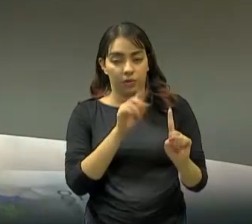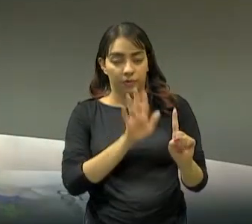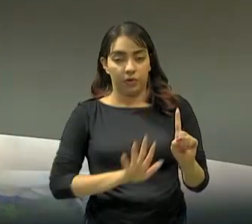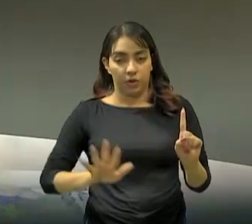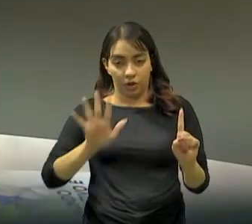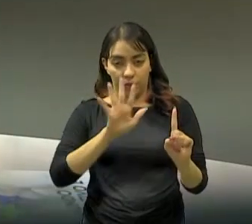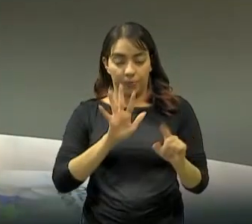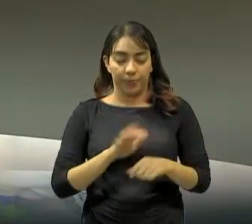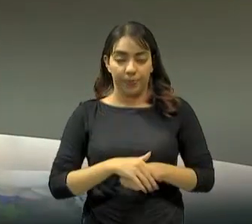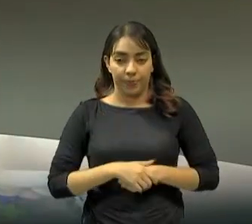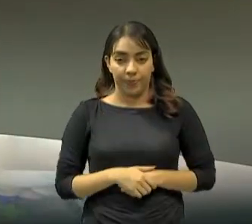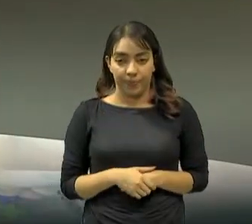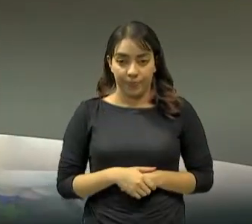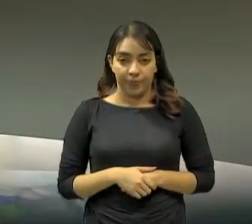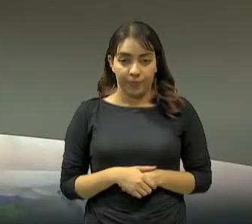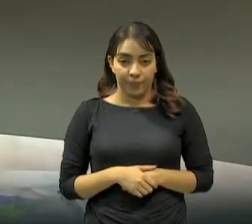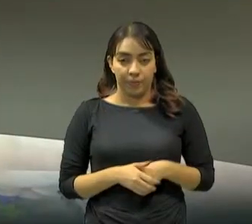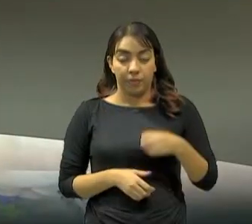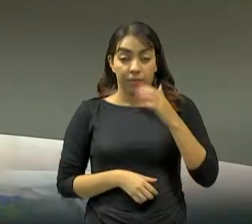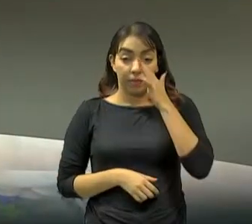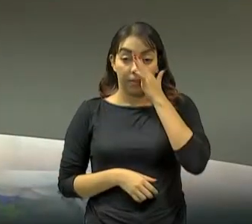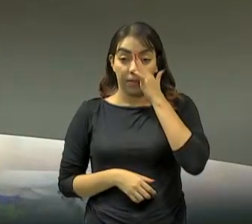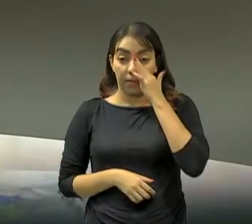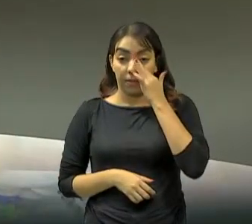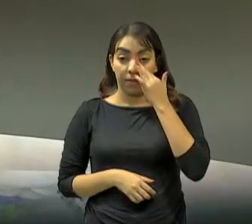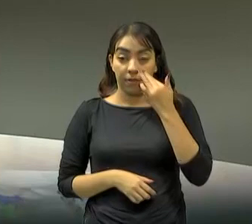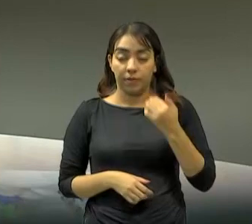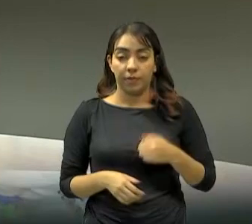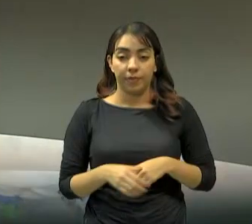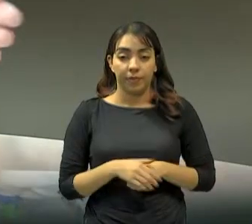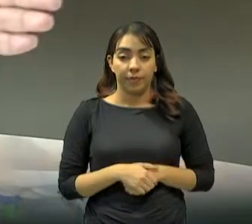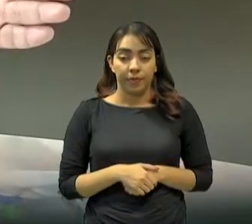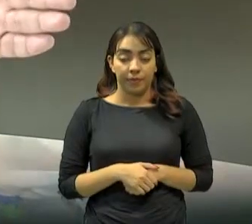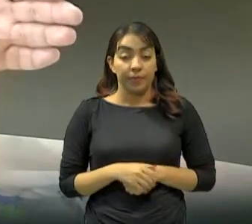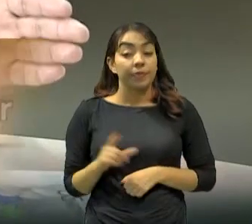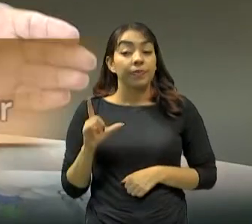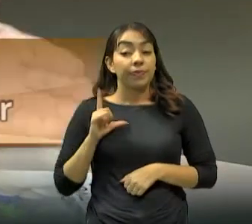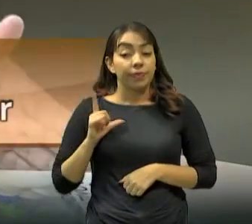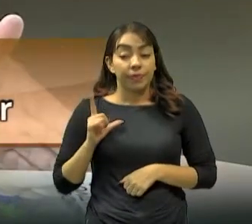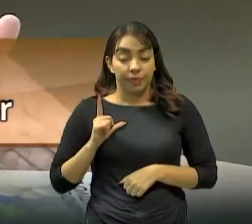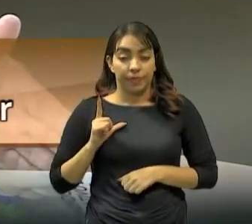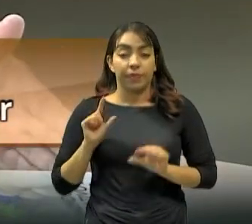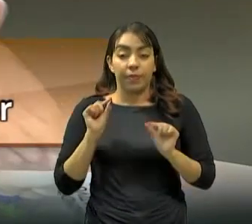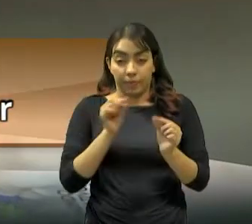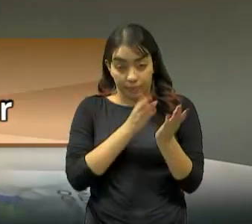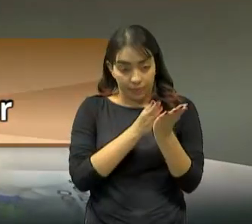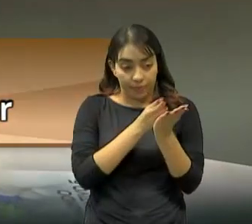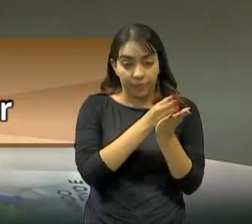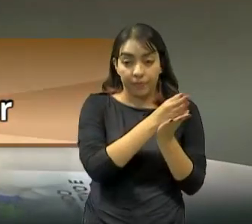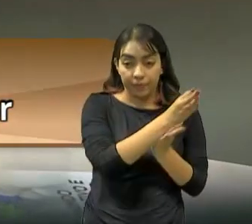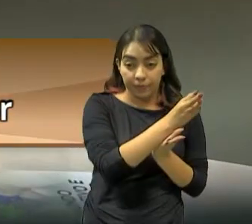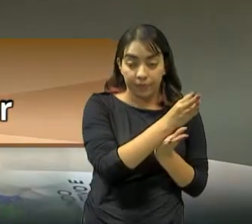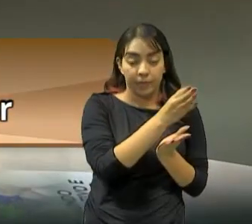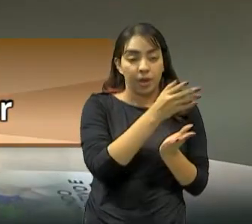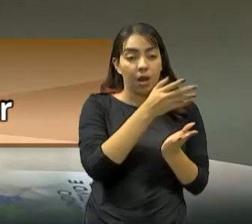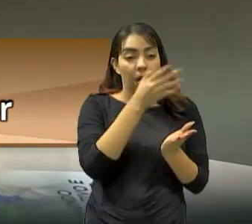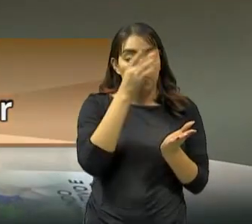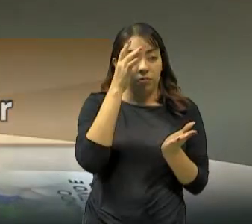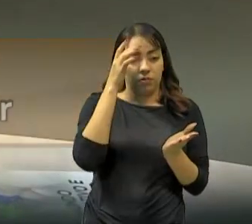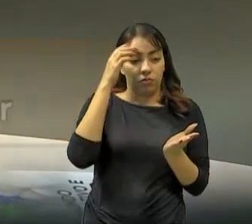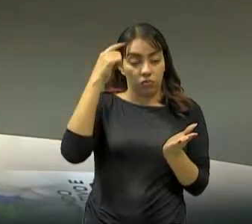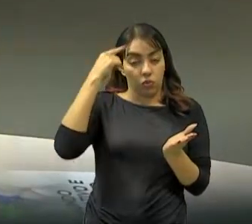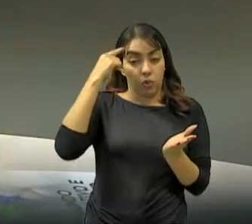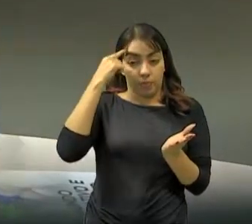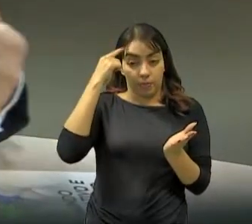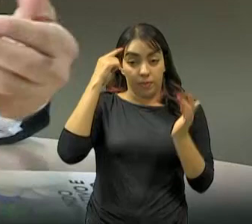eles, quando a gente verifica uma espinha dorsal, fala mente, que é o racional, e emoção, que é o